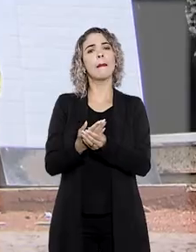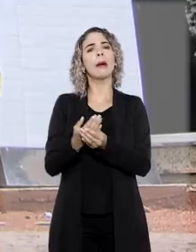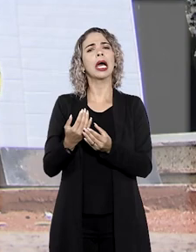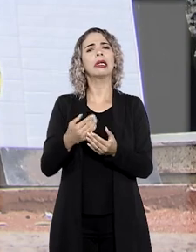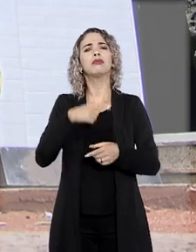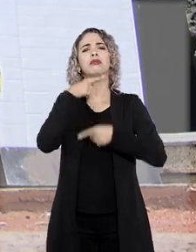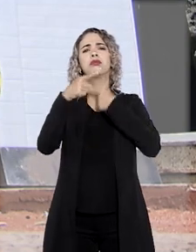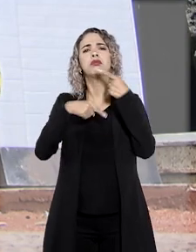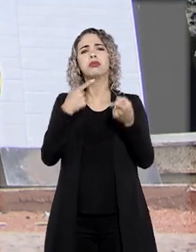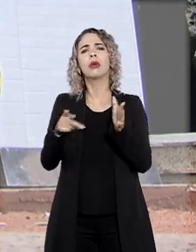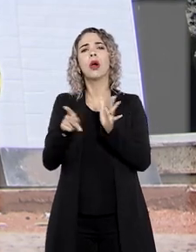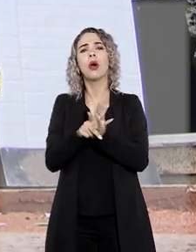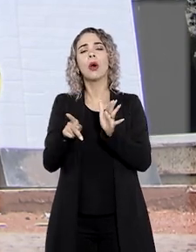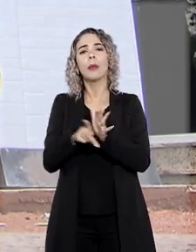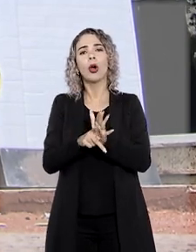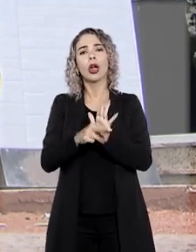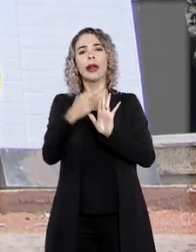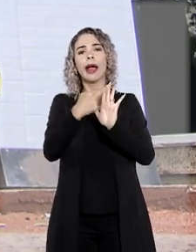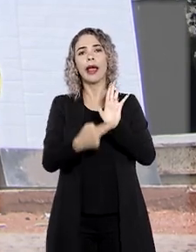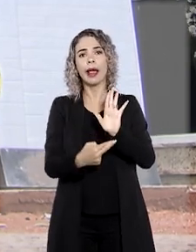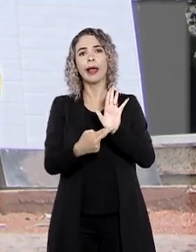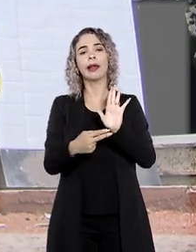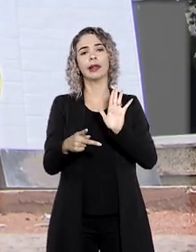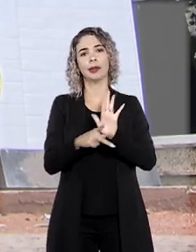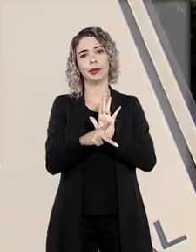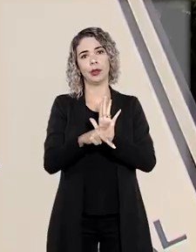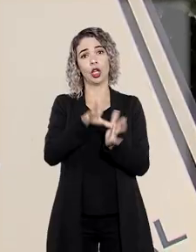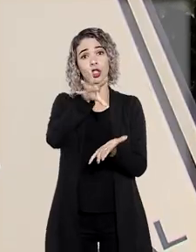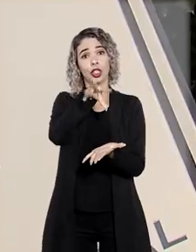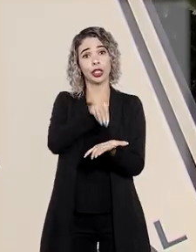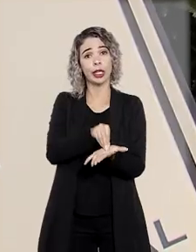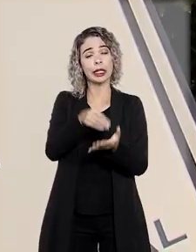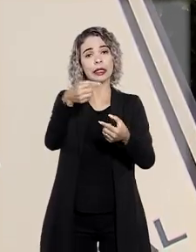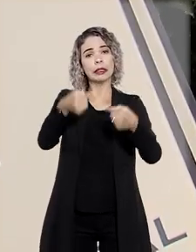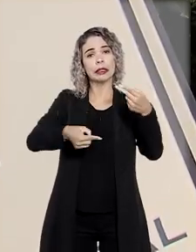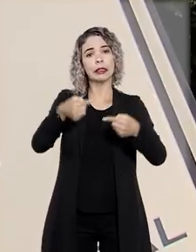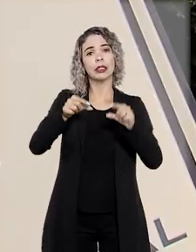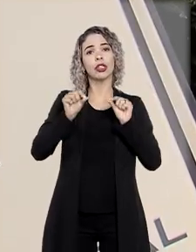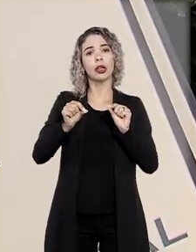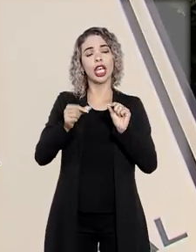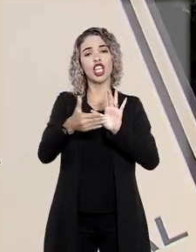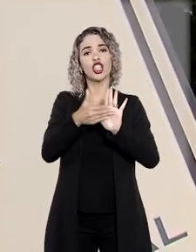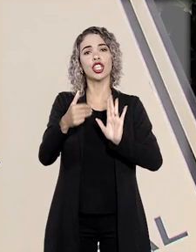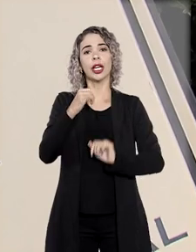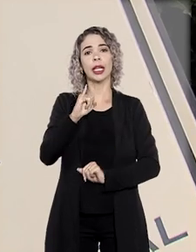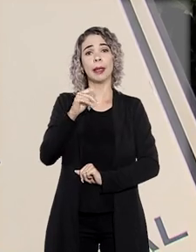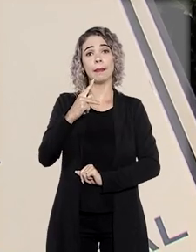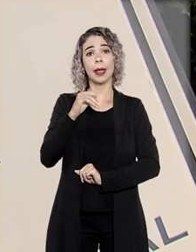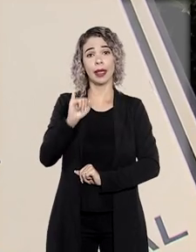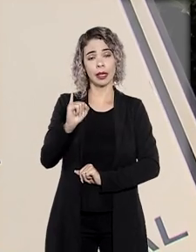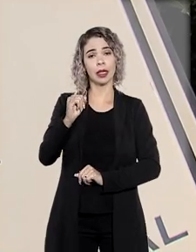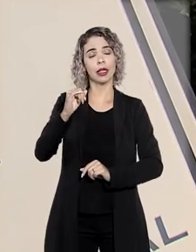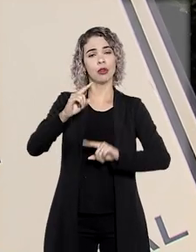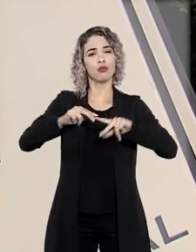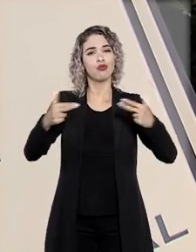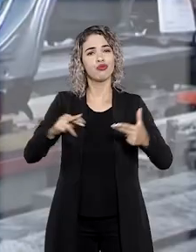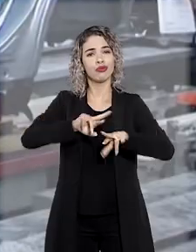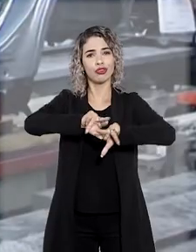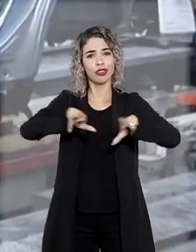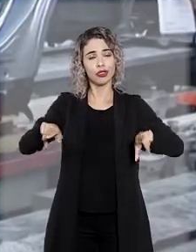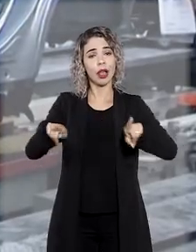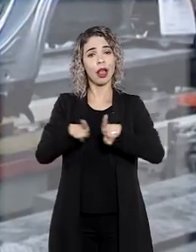para contestar a instrução normativa da Receita Federal, que dispõe sobre a isenção de imposto sobre produtos industrializados